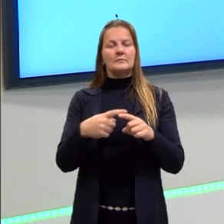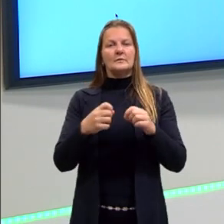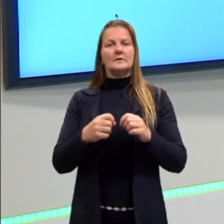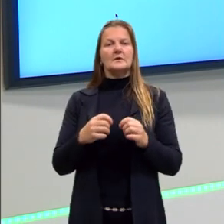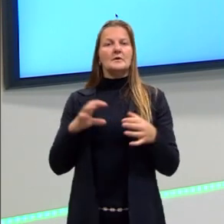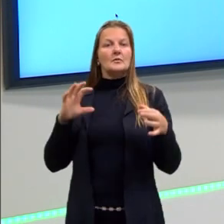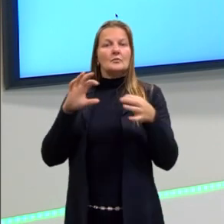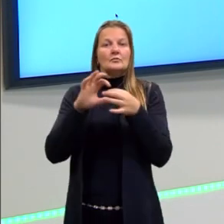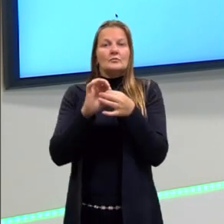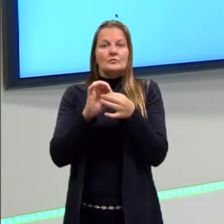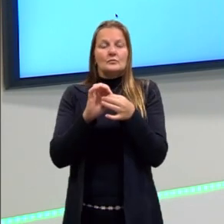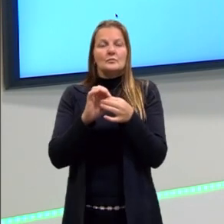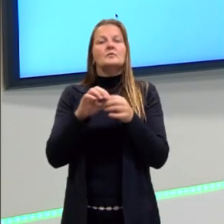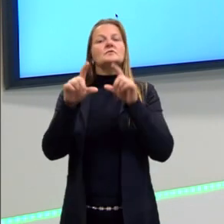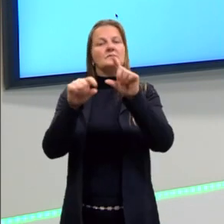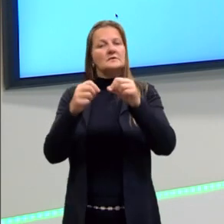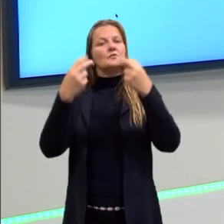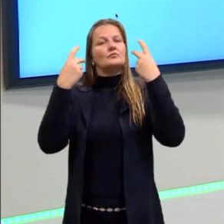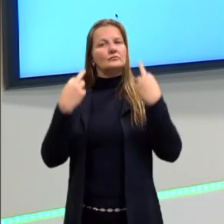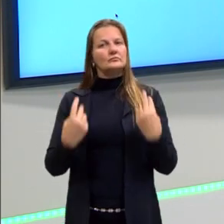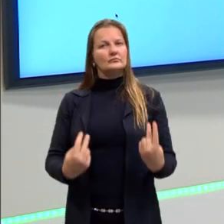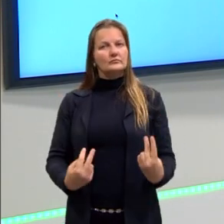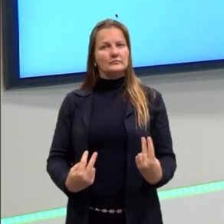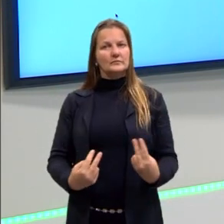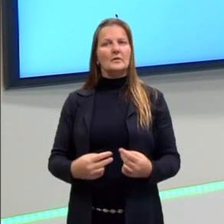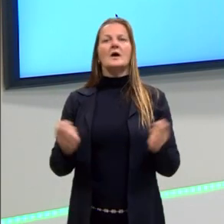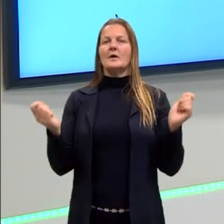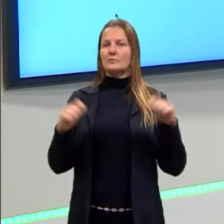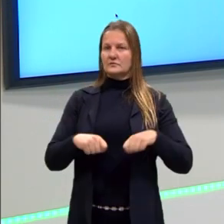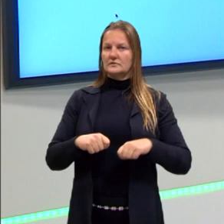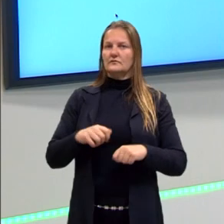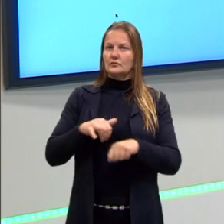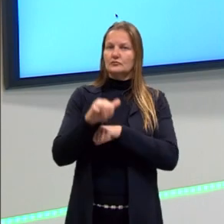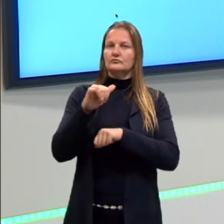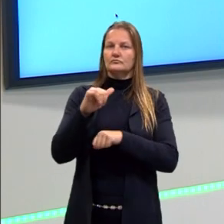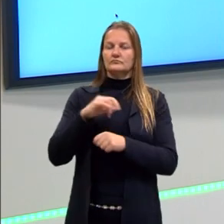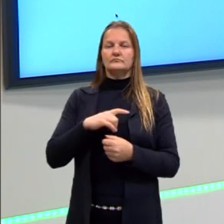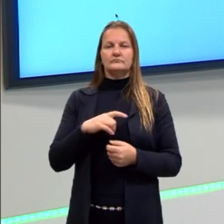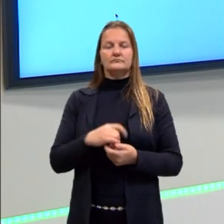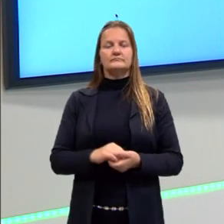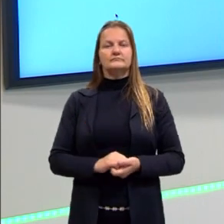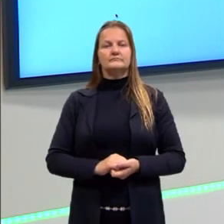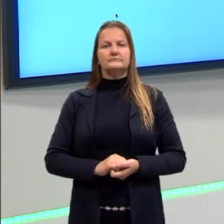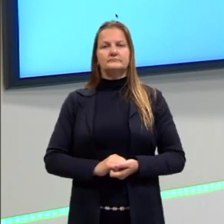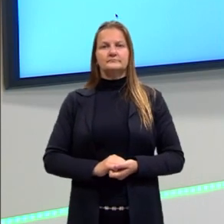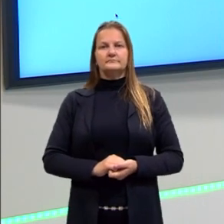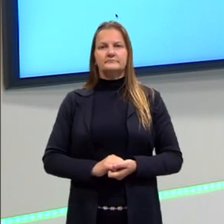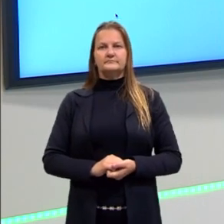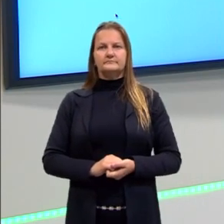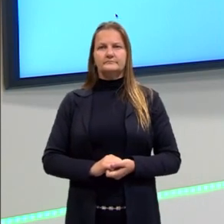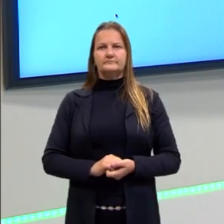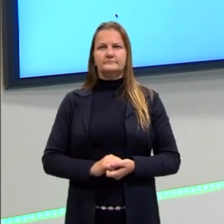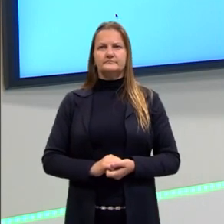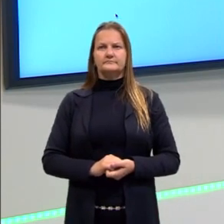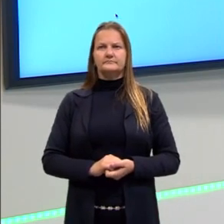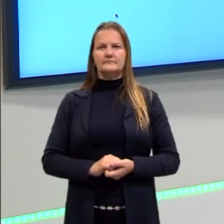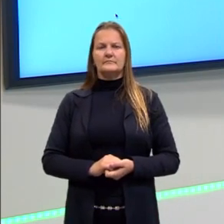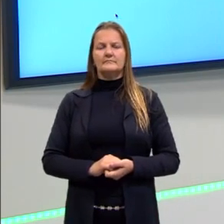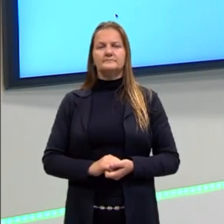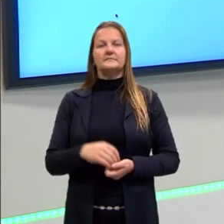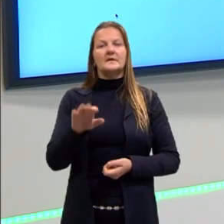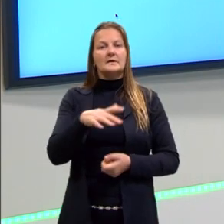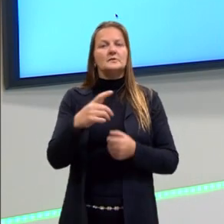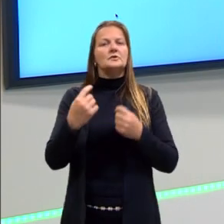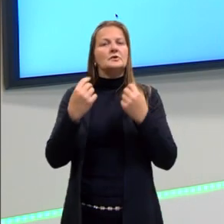Linkado na seleção natural. Então, pode acontecer isso também. A seleção natural, ela pode selecionar ou